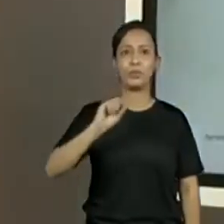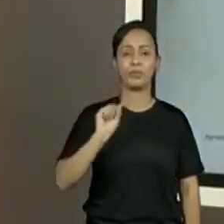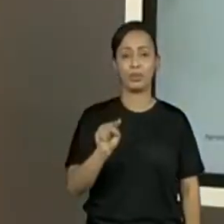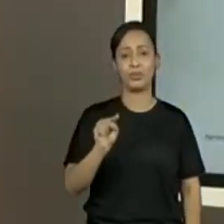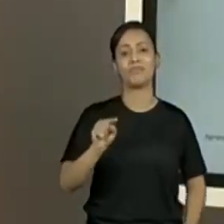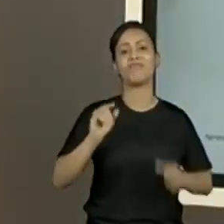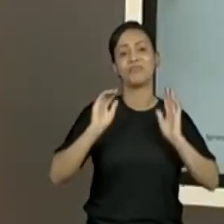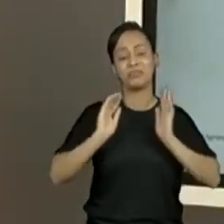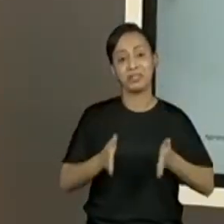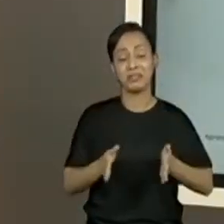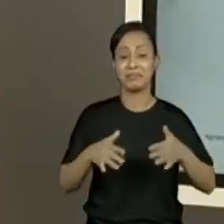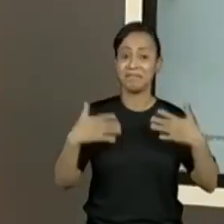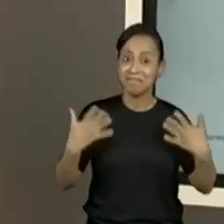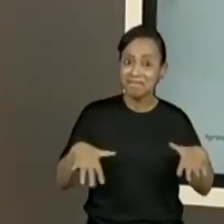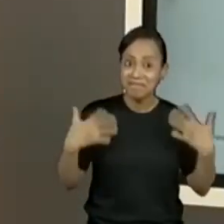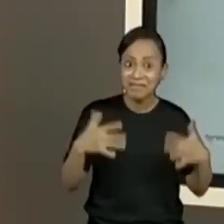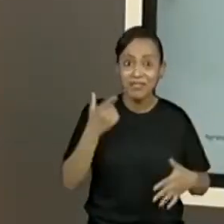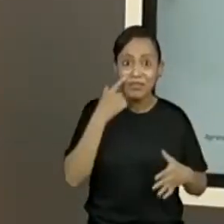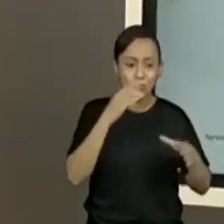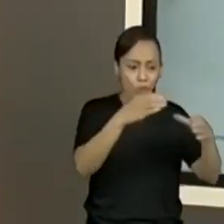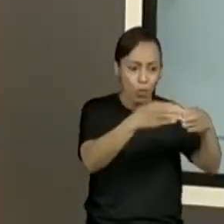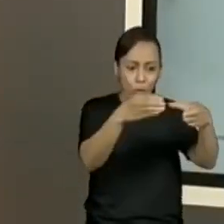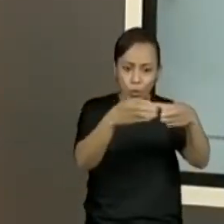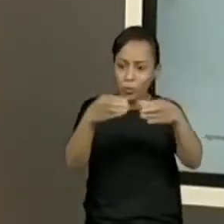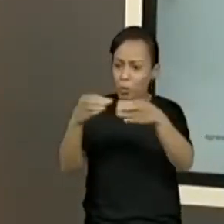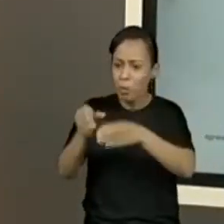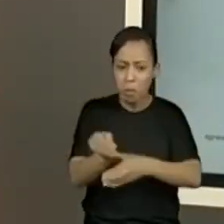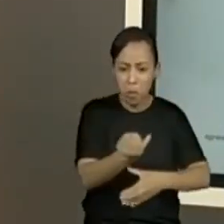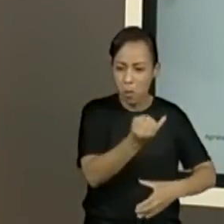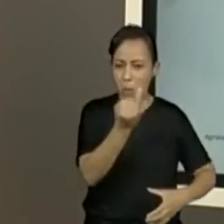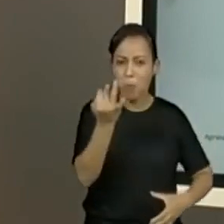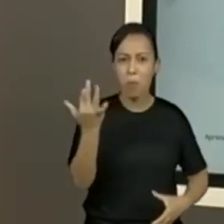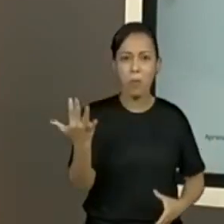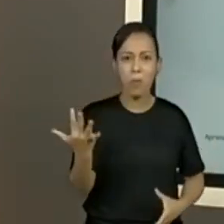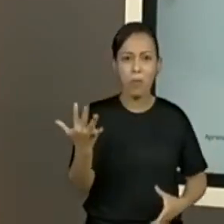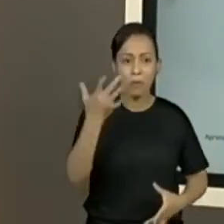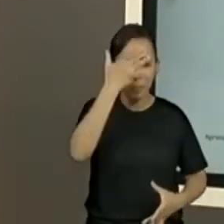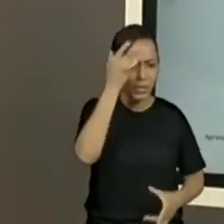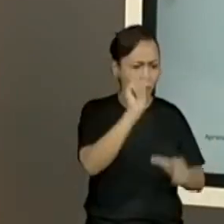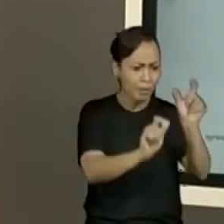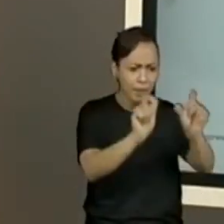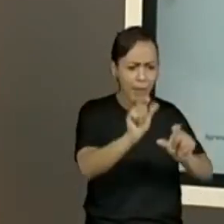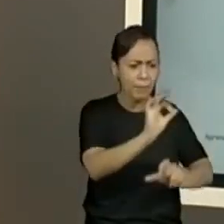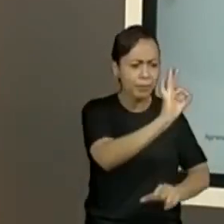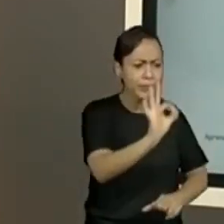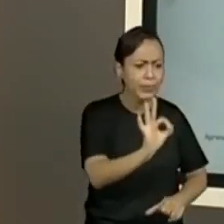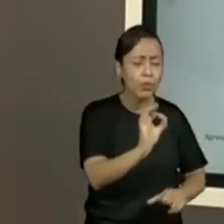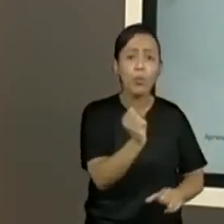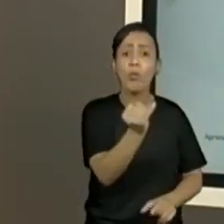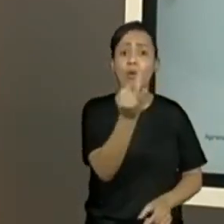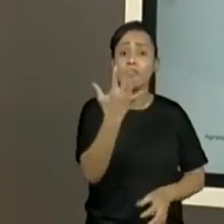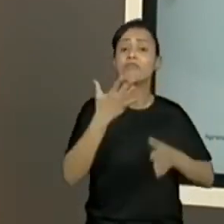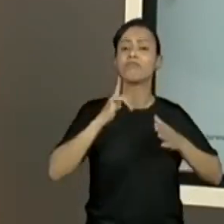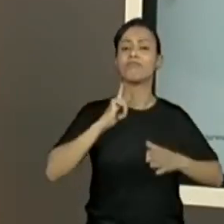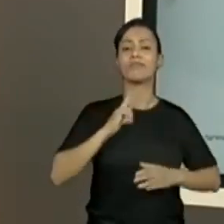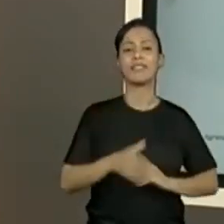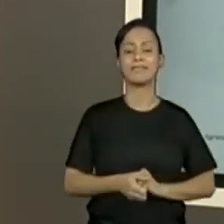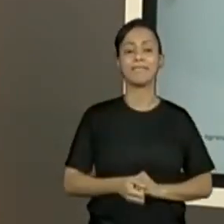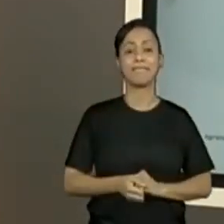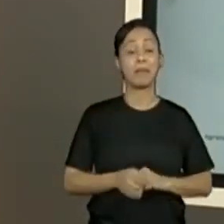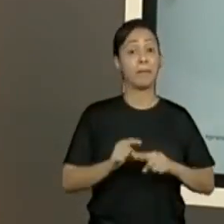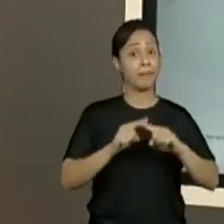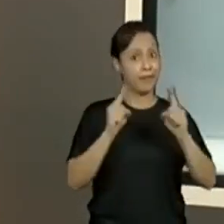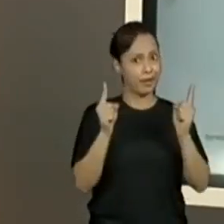aconteceu. Mas para você perceber, ainda há muito que, para eles estarem chamando de uma notícia, eles estão